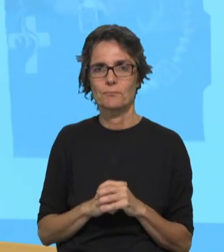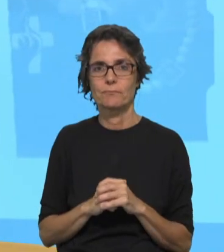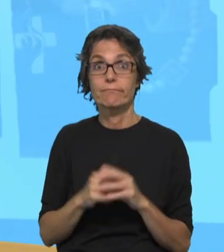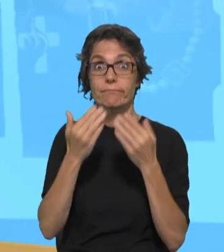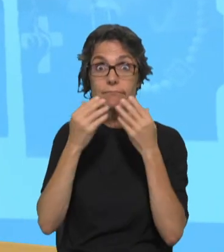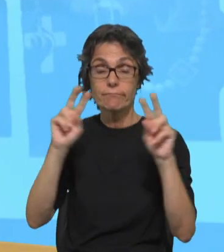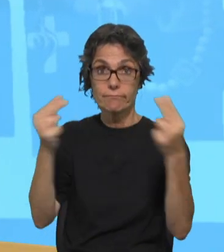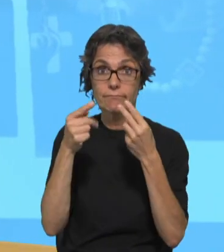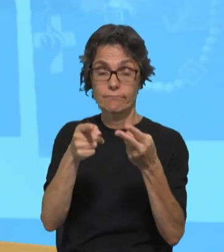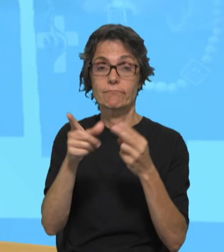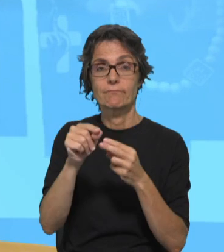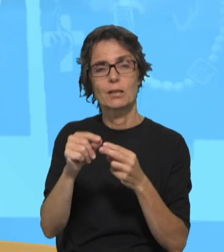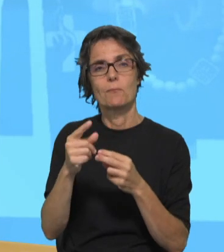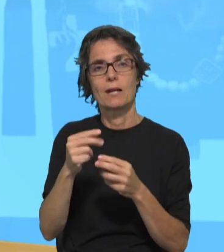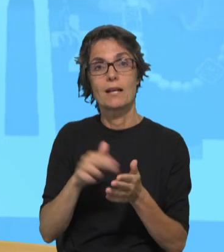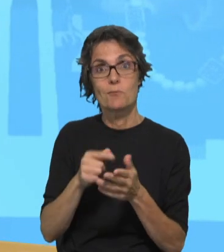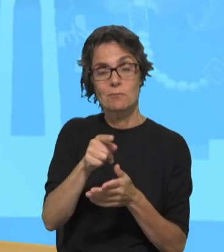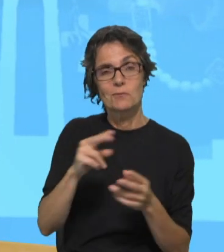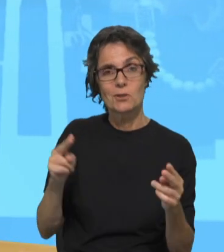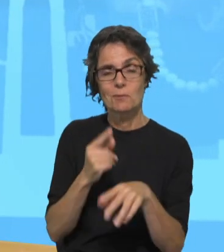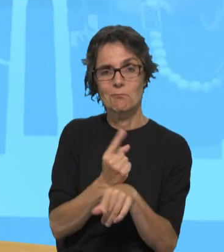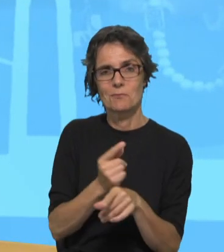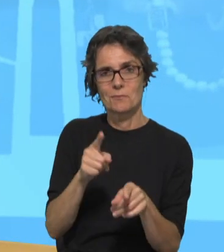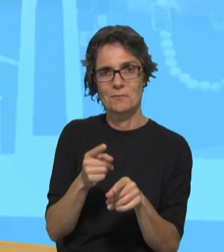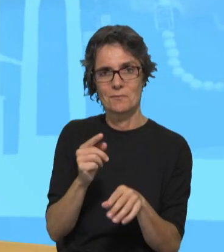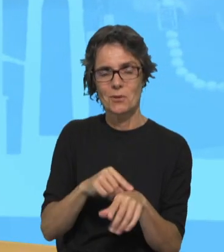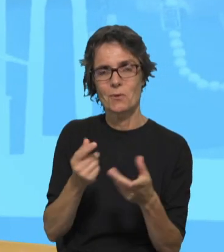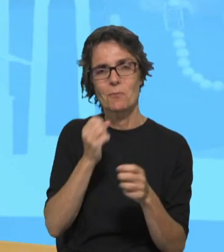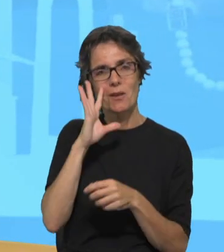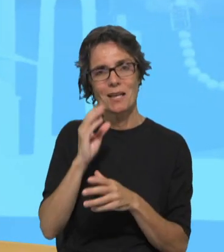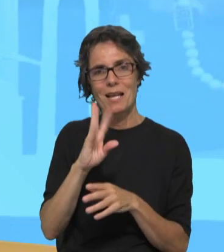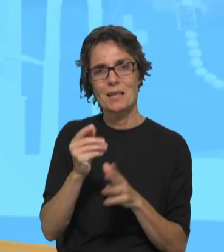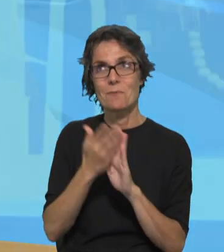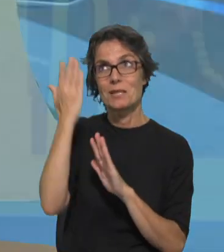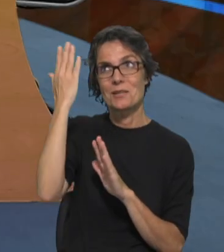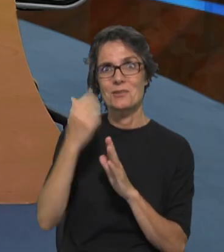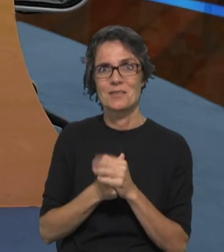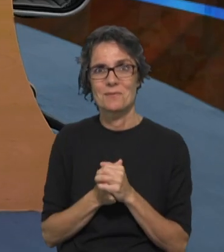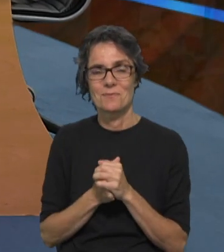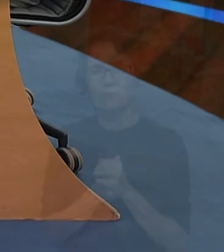agradeço a sua atenção. Contamos consigo amanhã, à mesma hora. Tenha uma boa tarde e até amanhã, se Deus quiser.